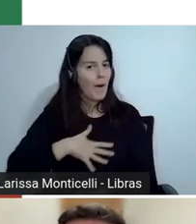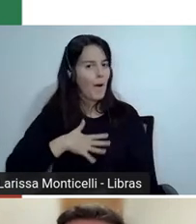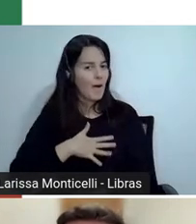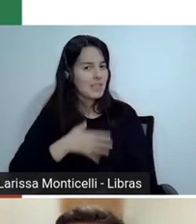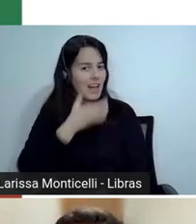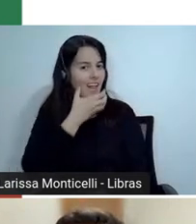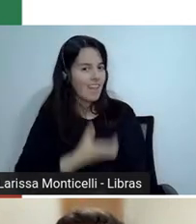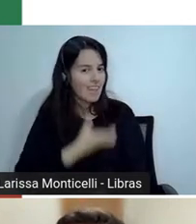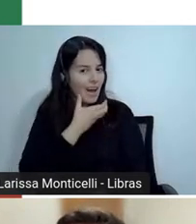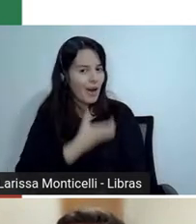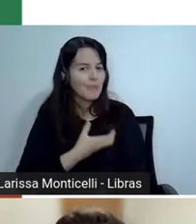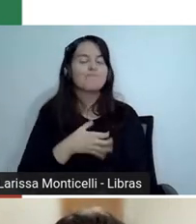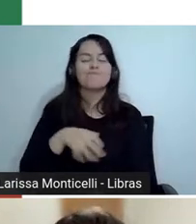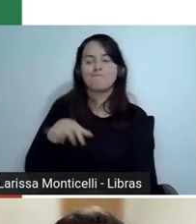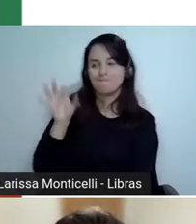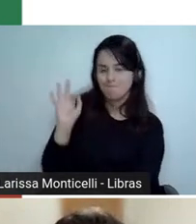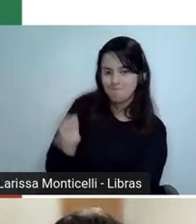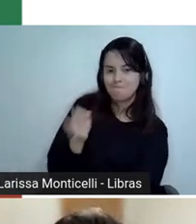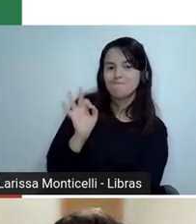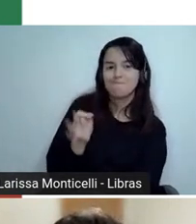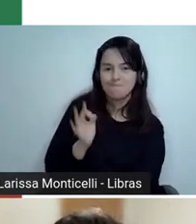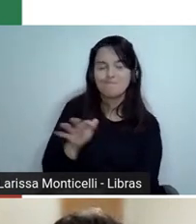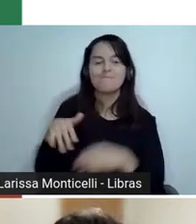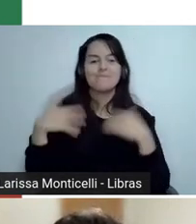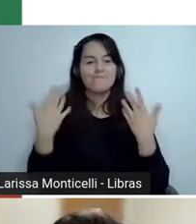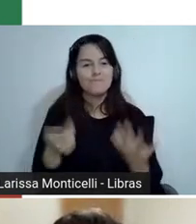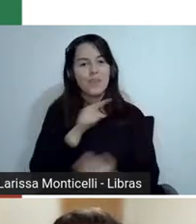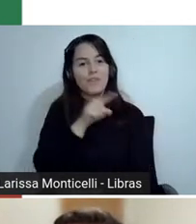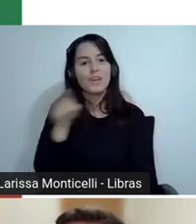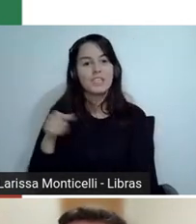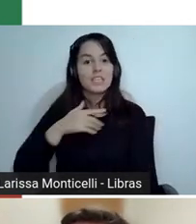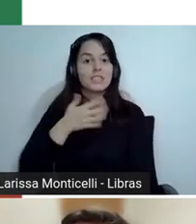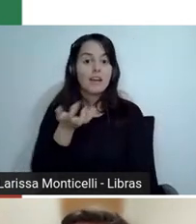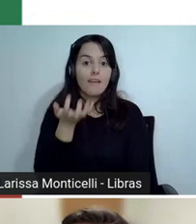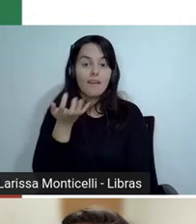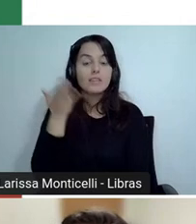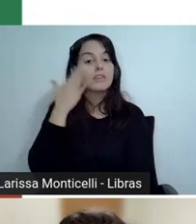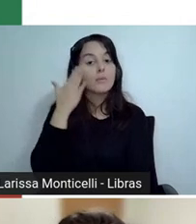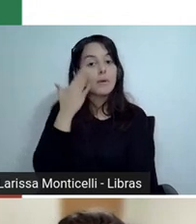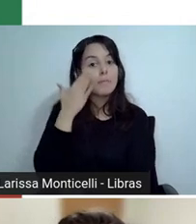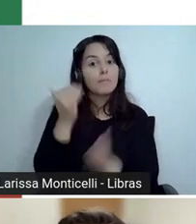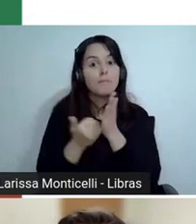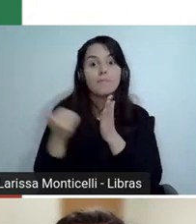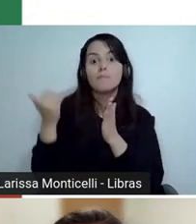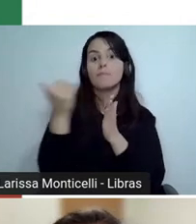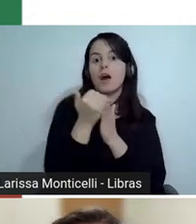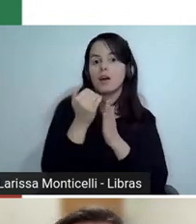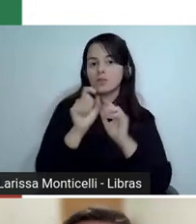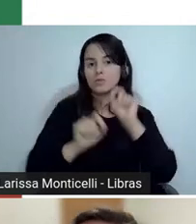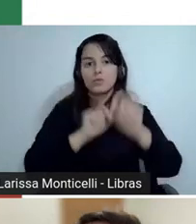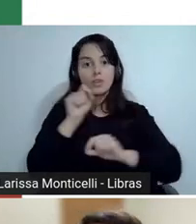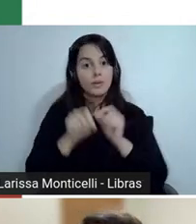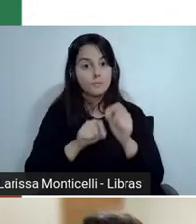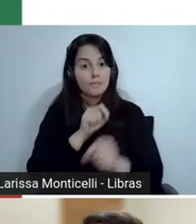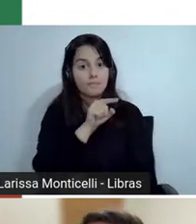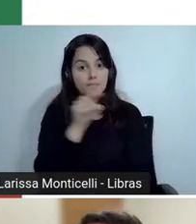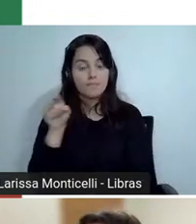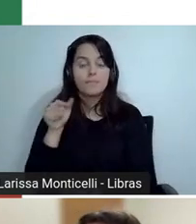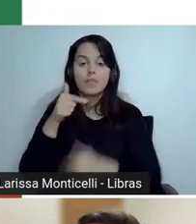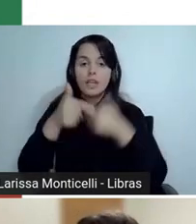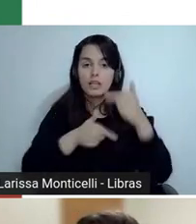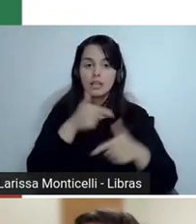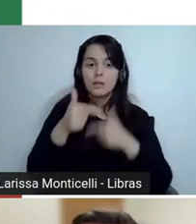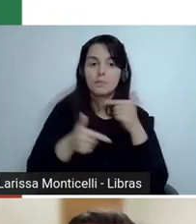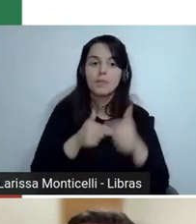Bom, gente, a gente quer saber mais sobre esse trabalho, né, a professora Jéssica, eu vou pular seu